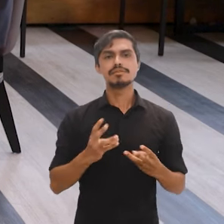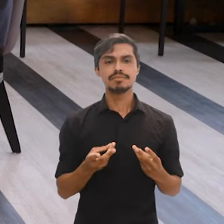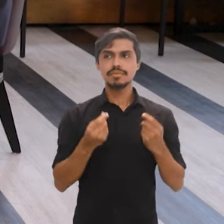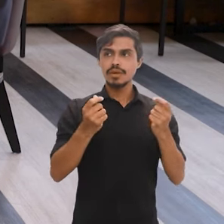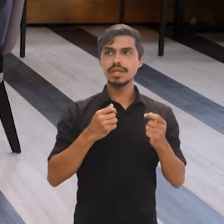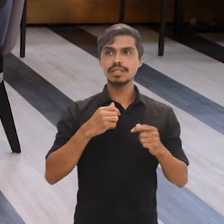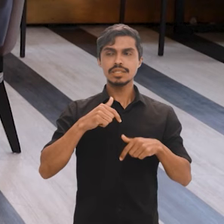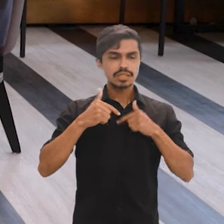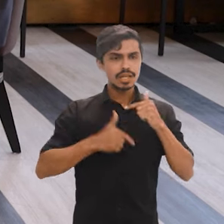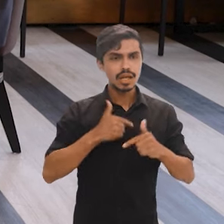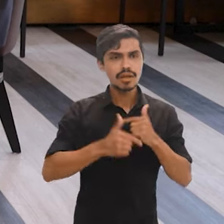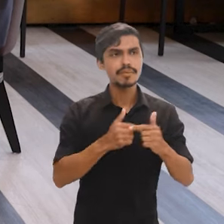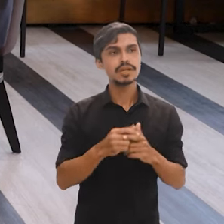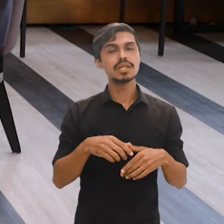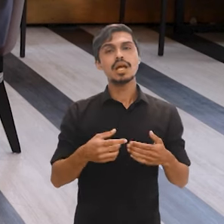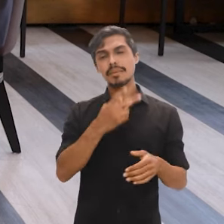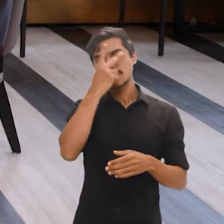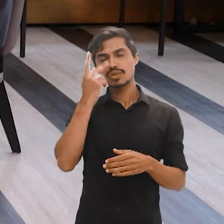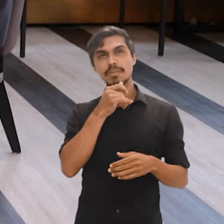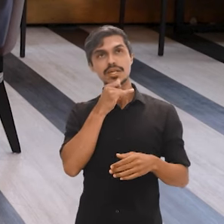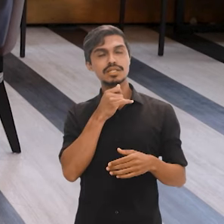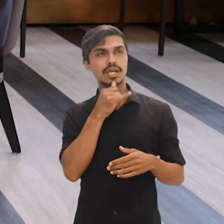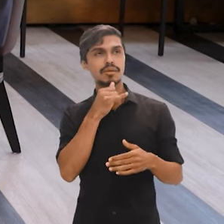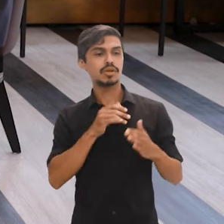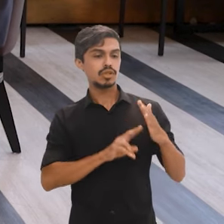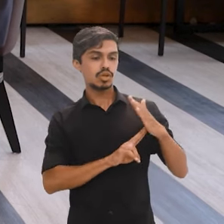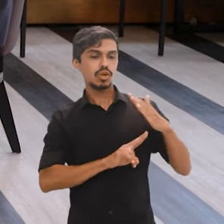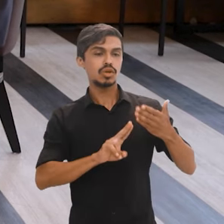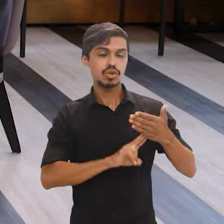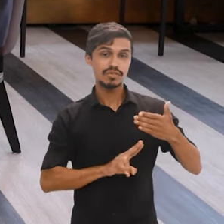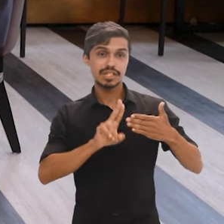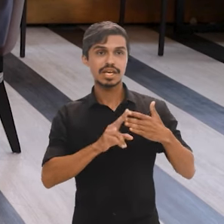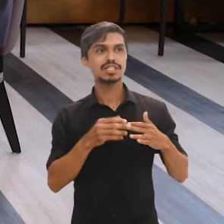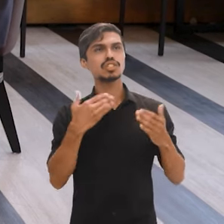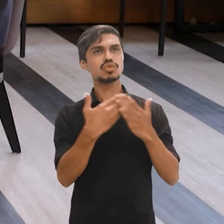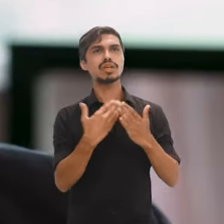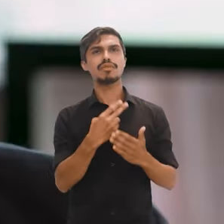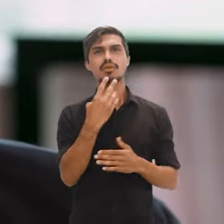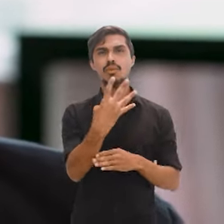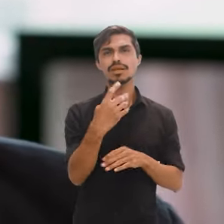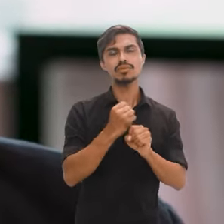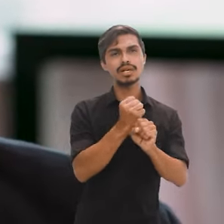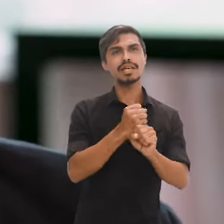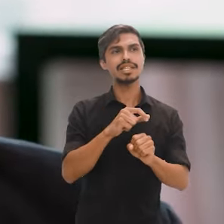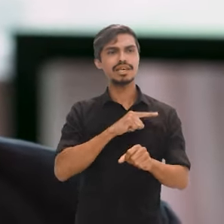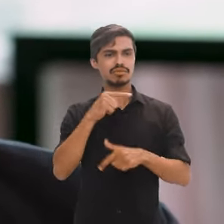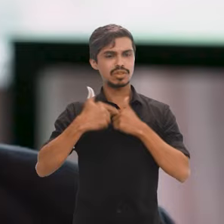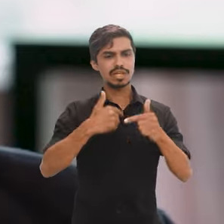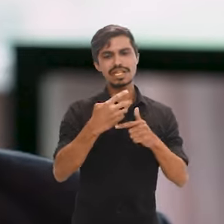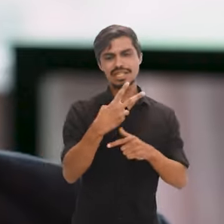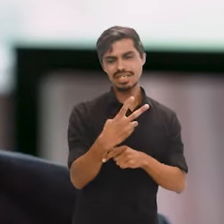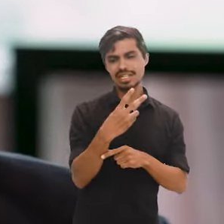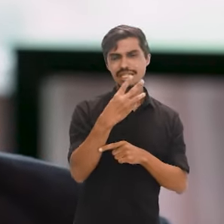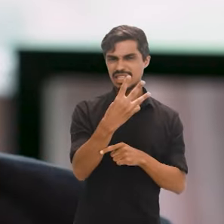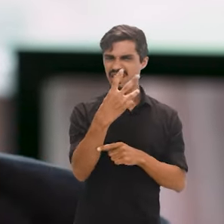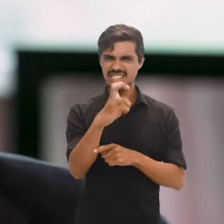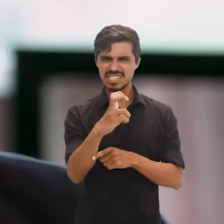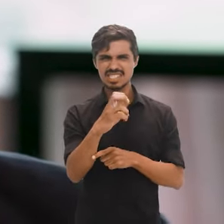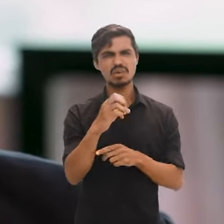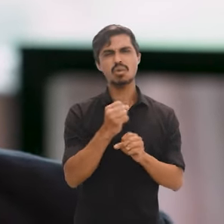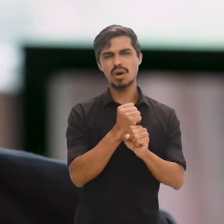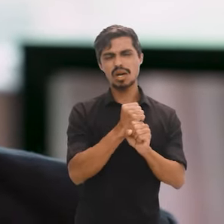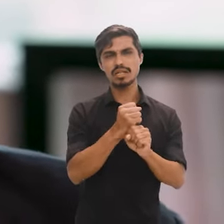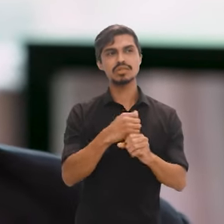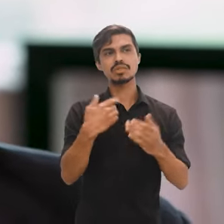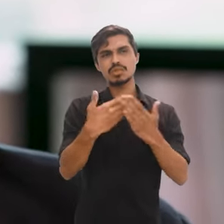via no passado, em que alguém chegava na universidade, estudava por quatro anos e depois teria uma vida ativa de 30, 35 anos sem